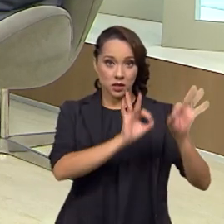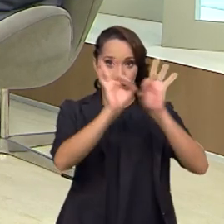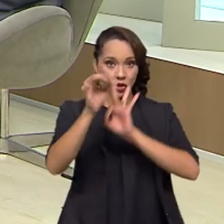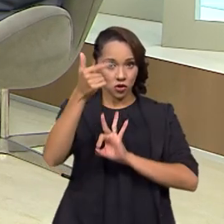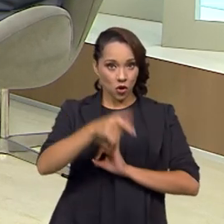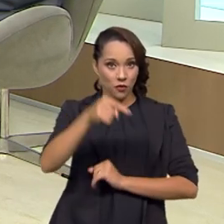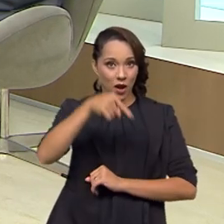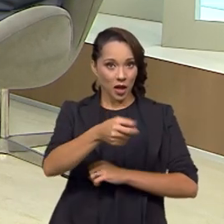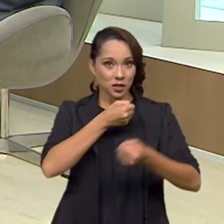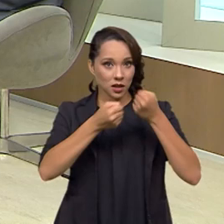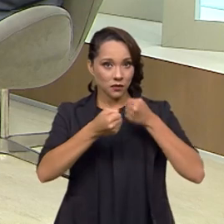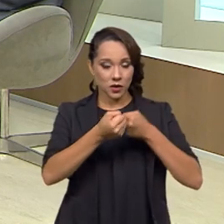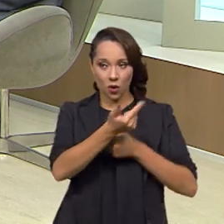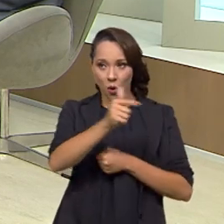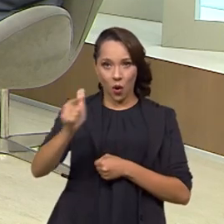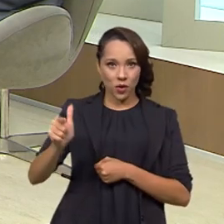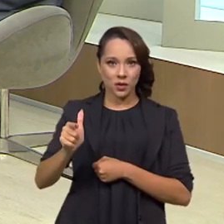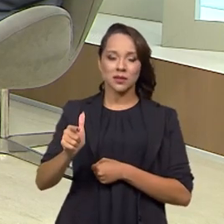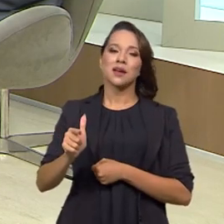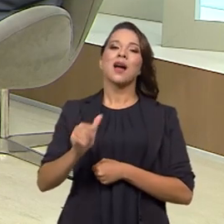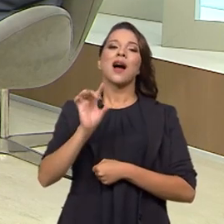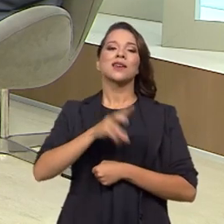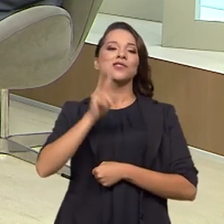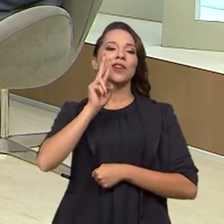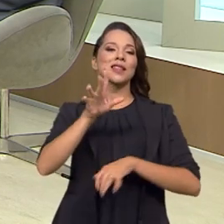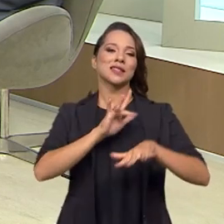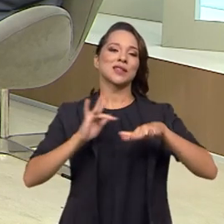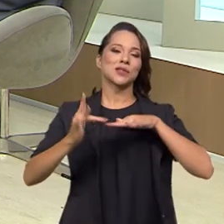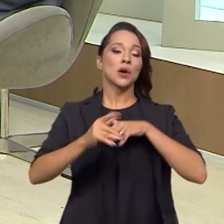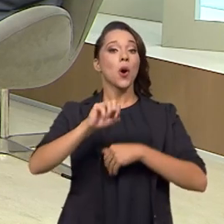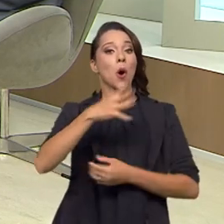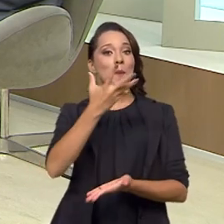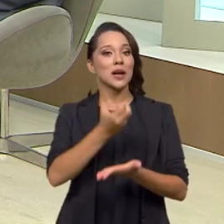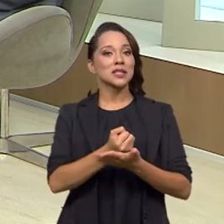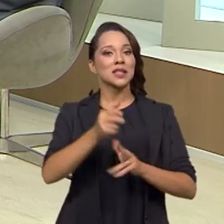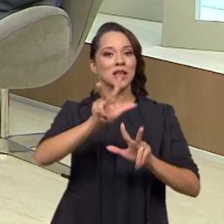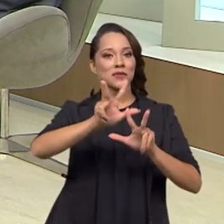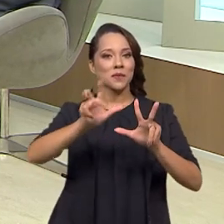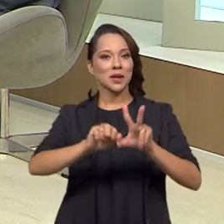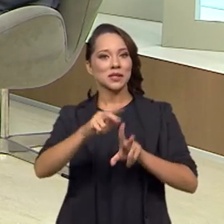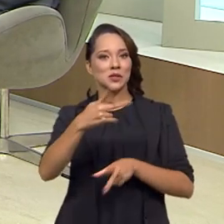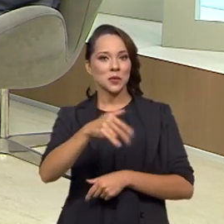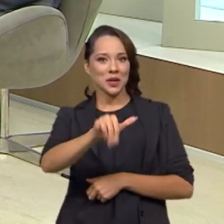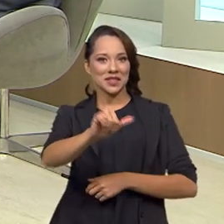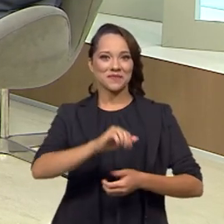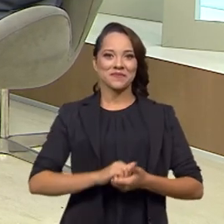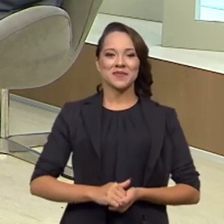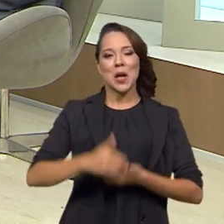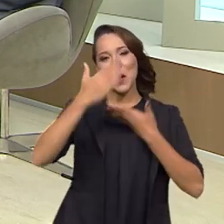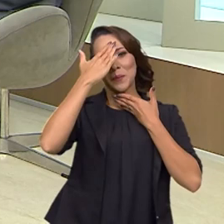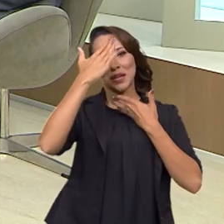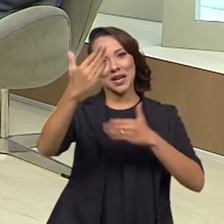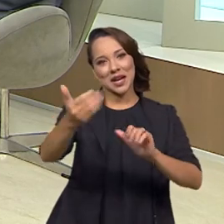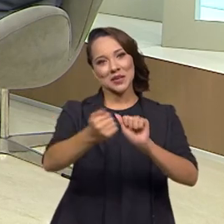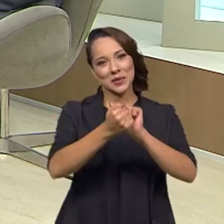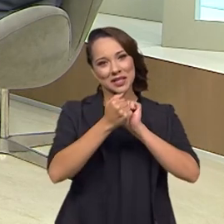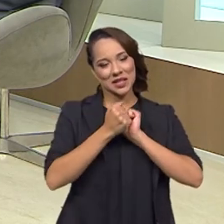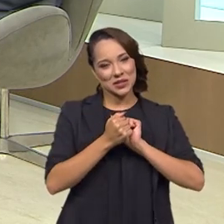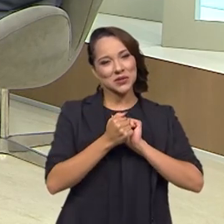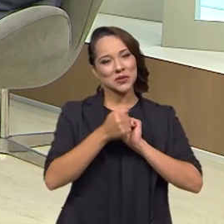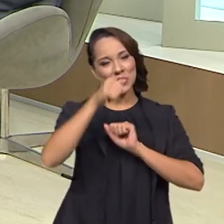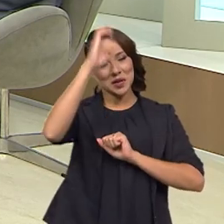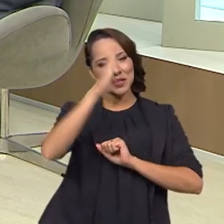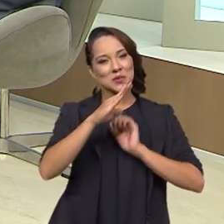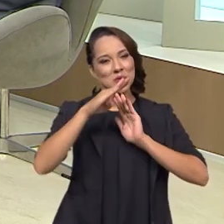esta ou outras entrevistas, siga as nossas redes sociais ou baixe o TV Brasil Play. Obrigado pela companhia